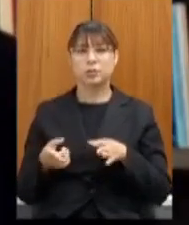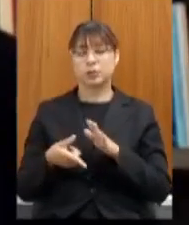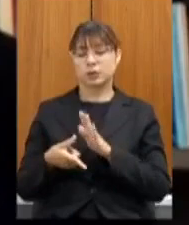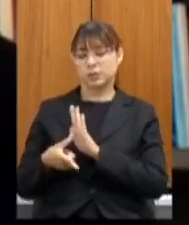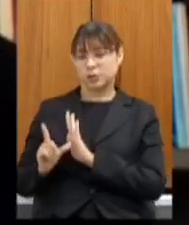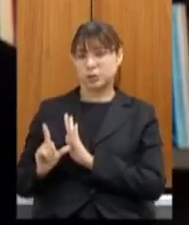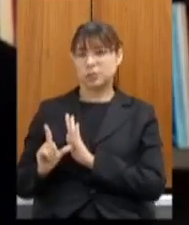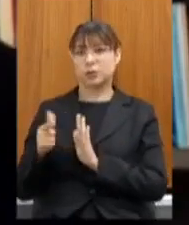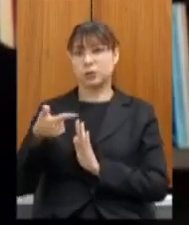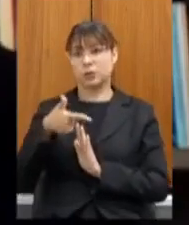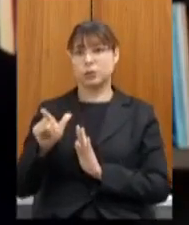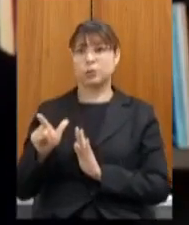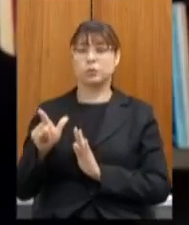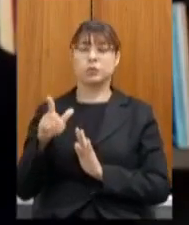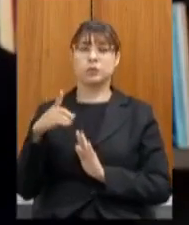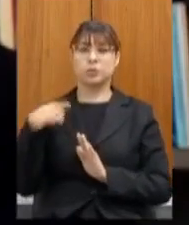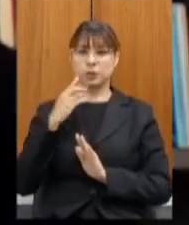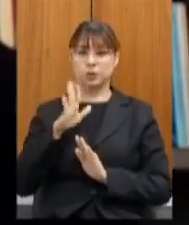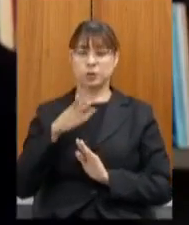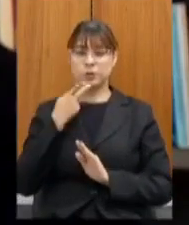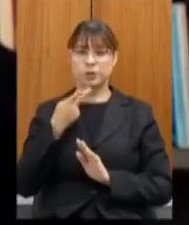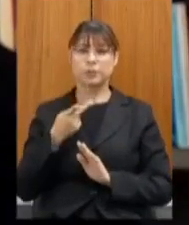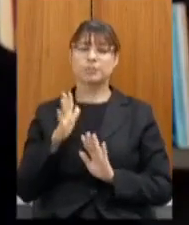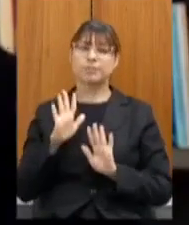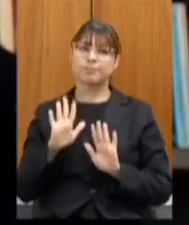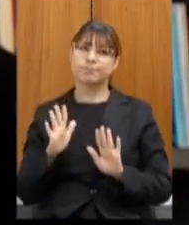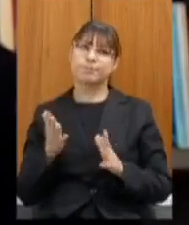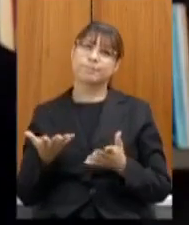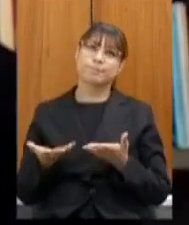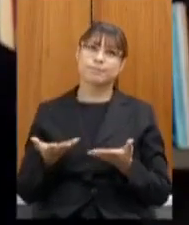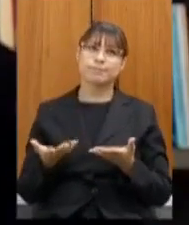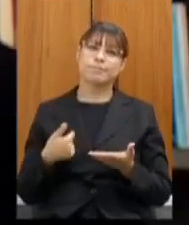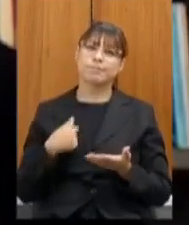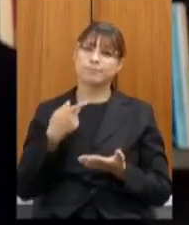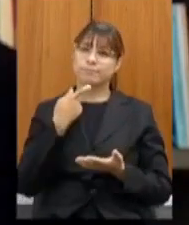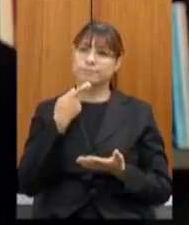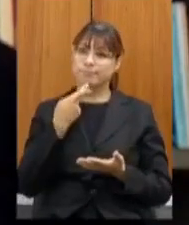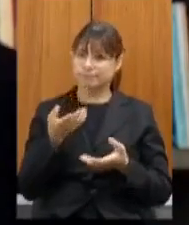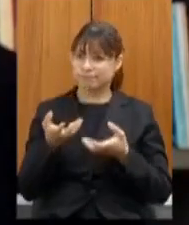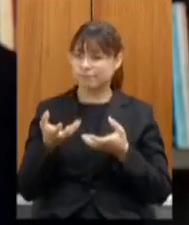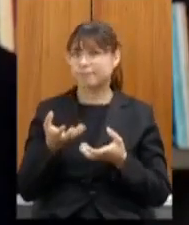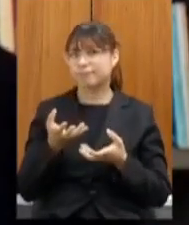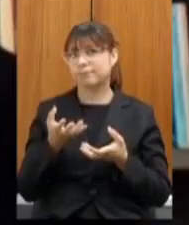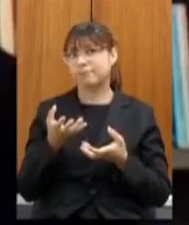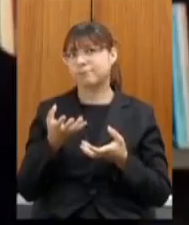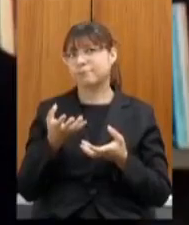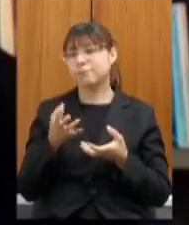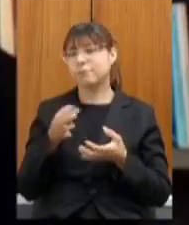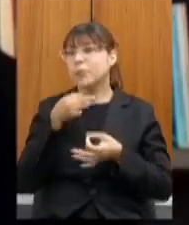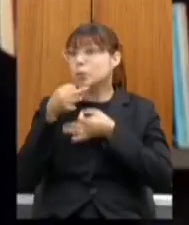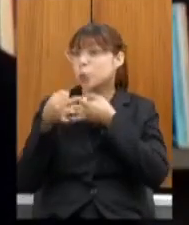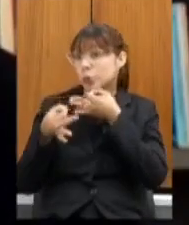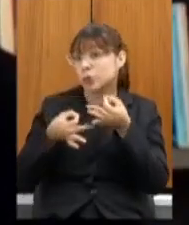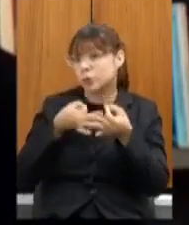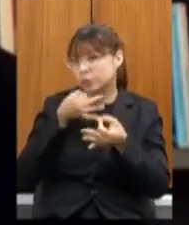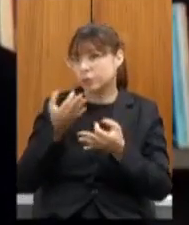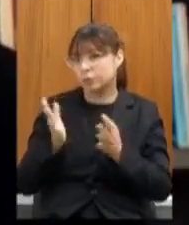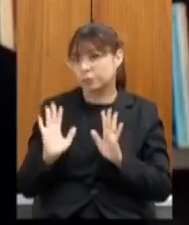trouxeram esse assunto então na verdade o que eu gostaria de fazer aqui são algumas sugestões